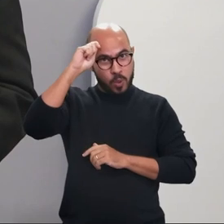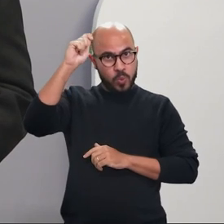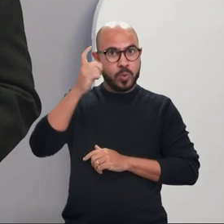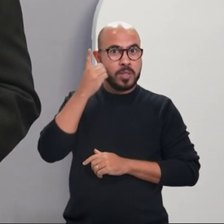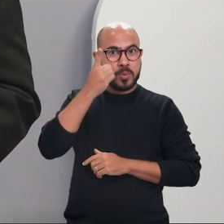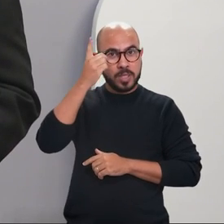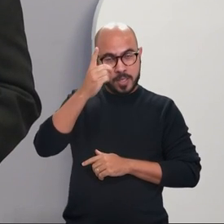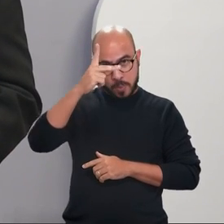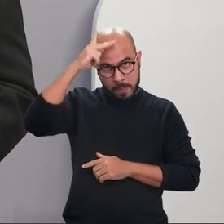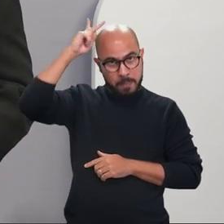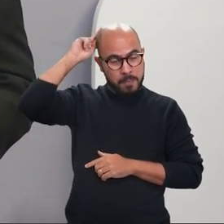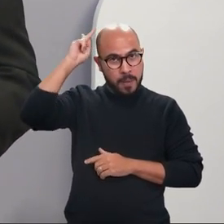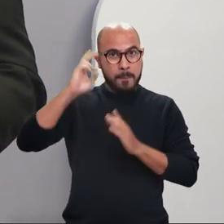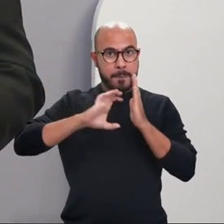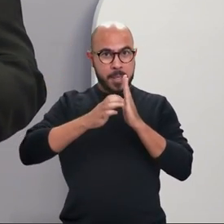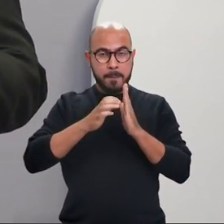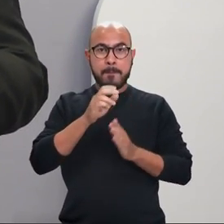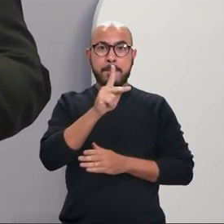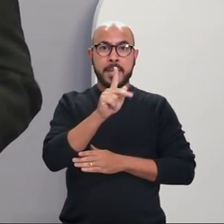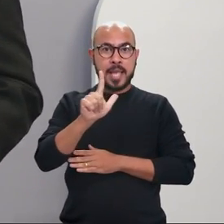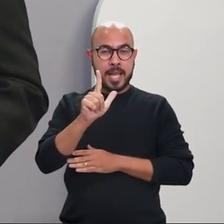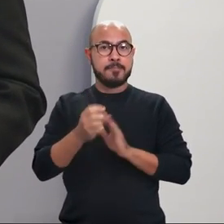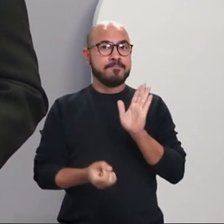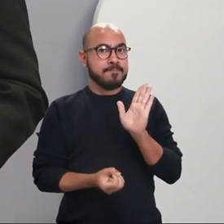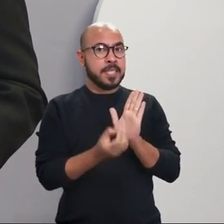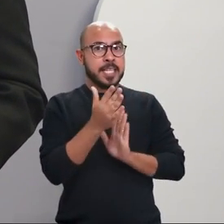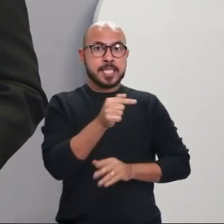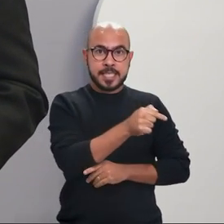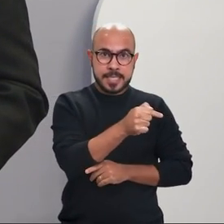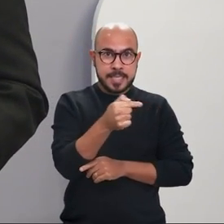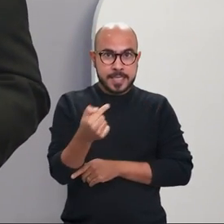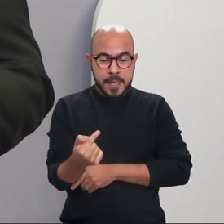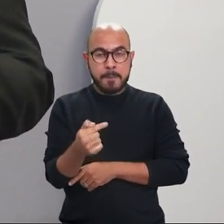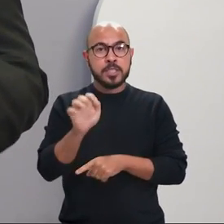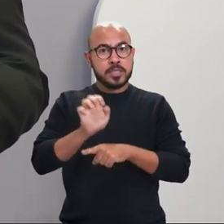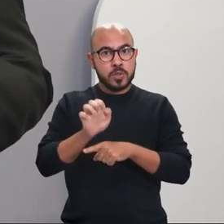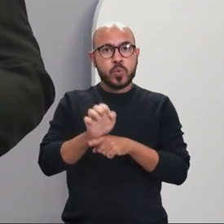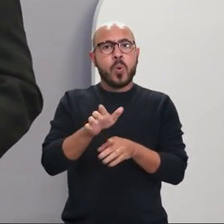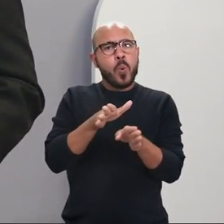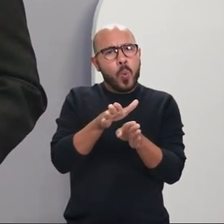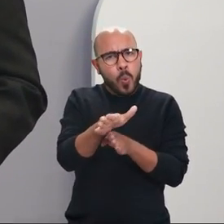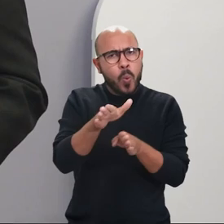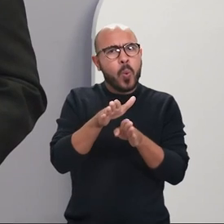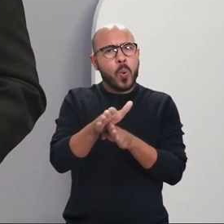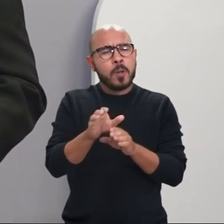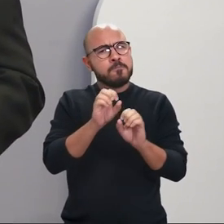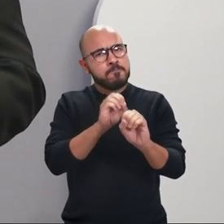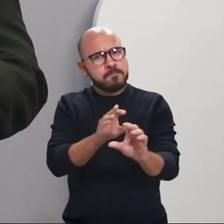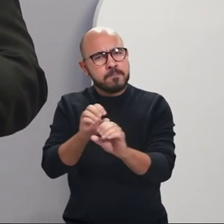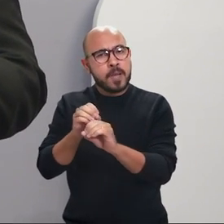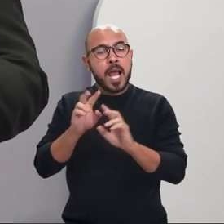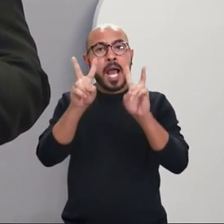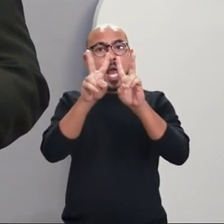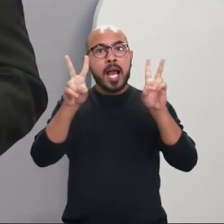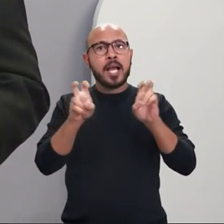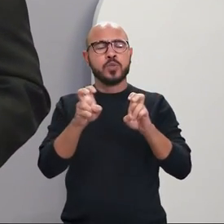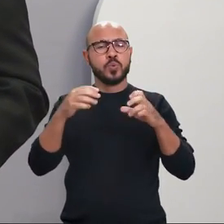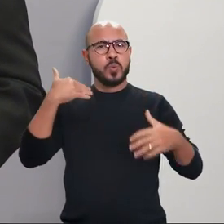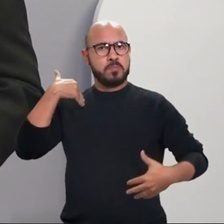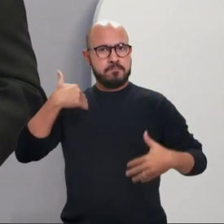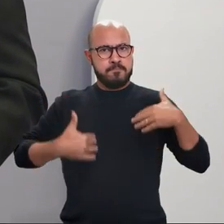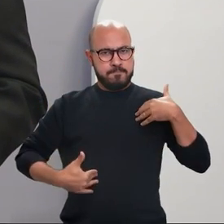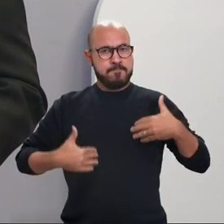César Martins do PL que cria a semana estadual de orientação sobre a paralisia